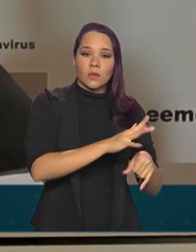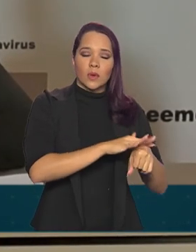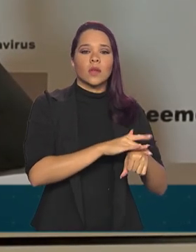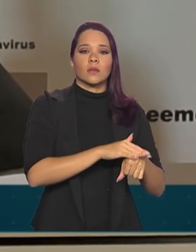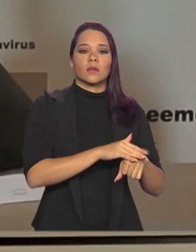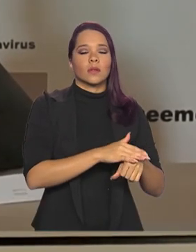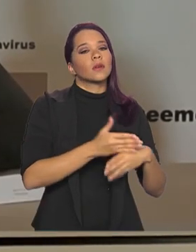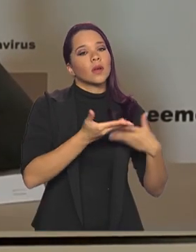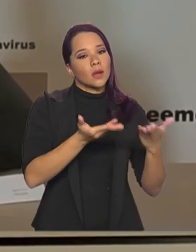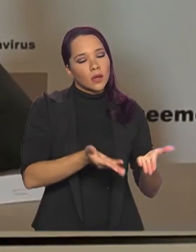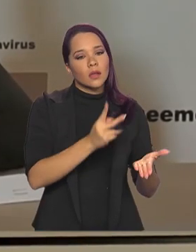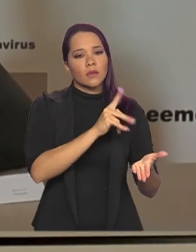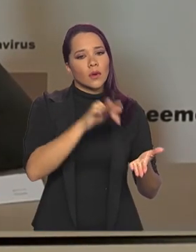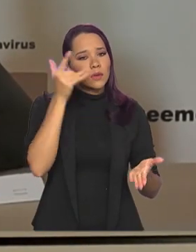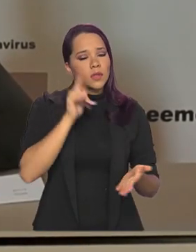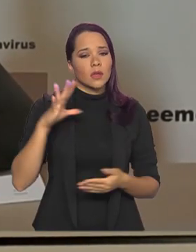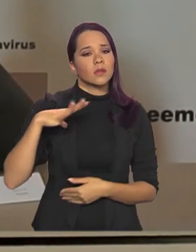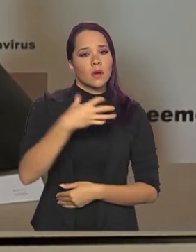nós vamos salvar mais vidas.